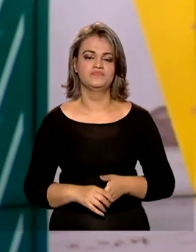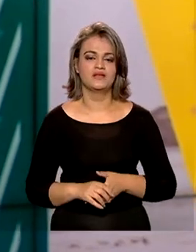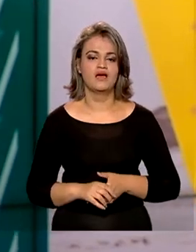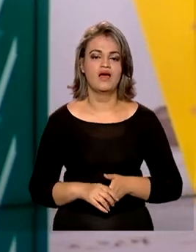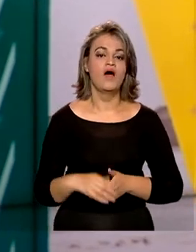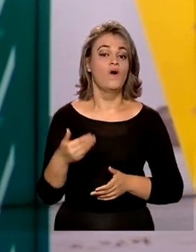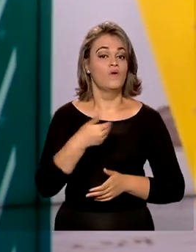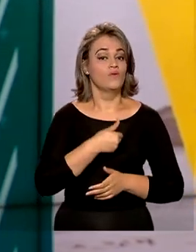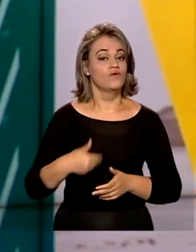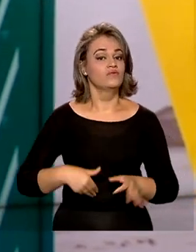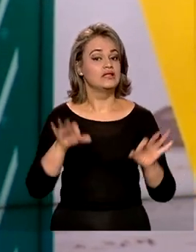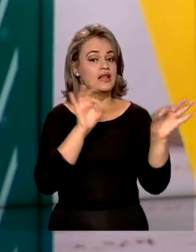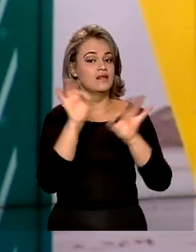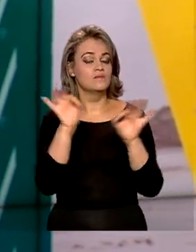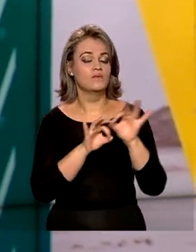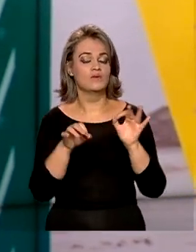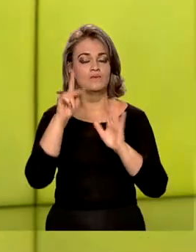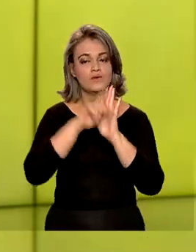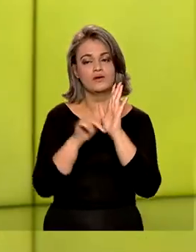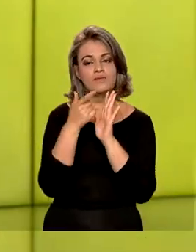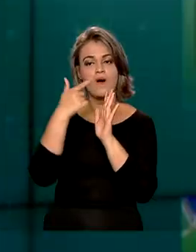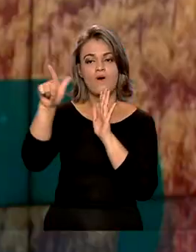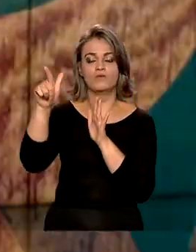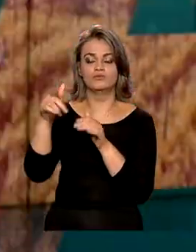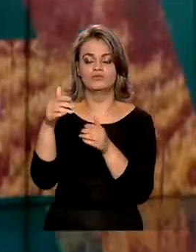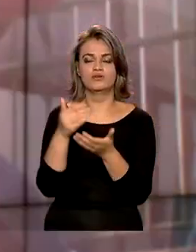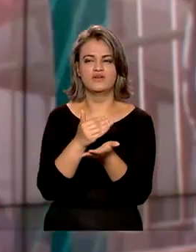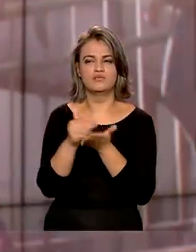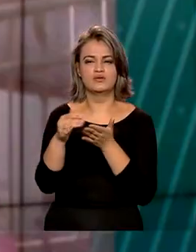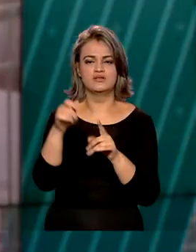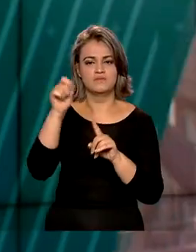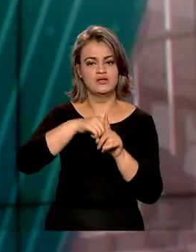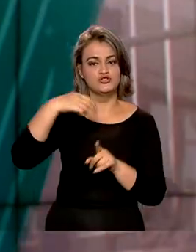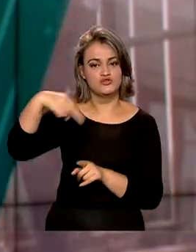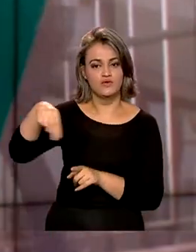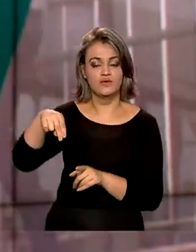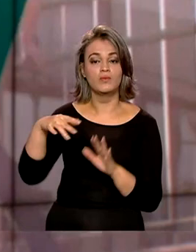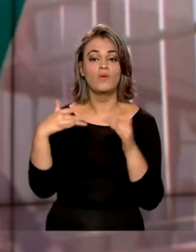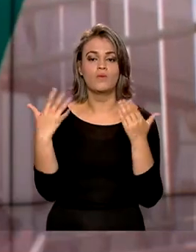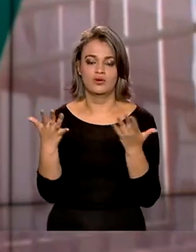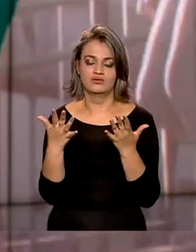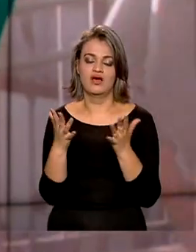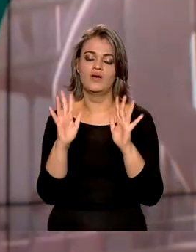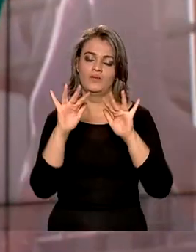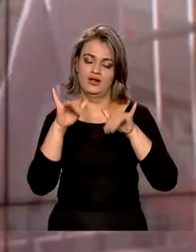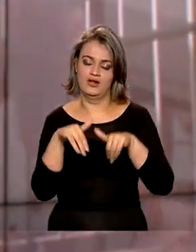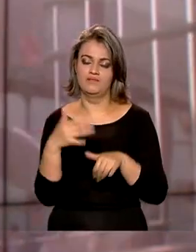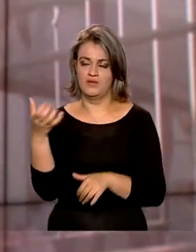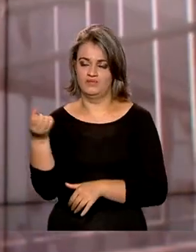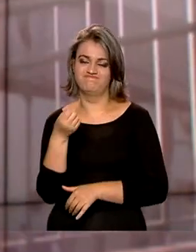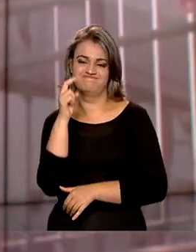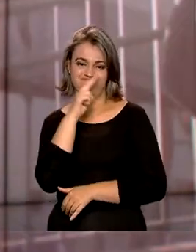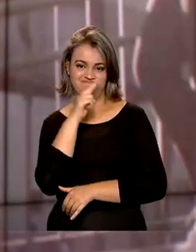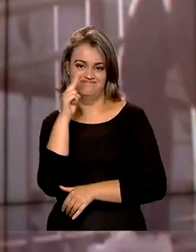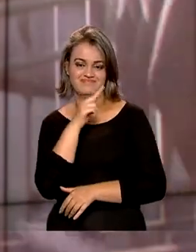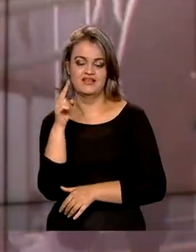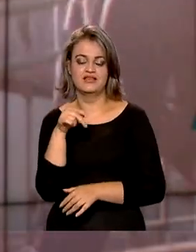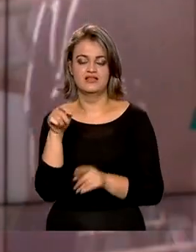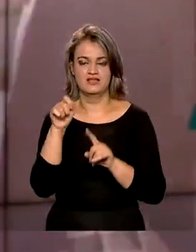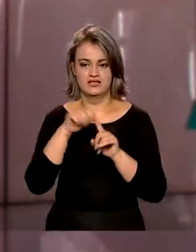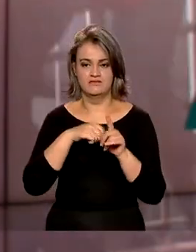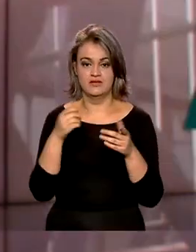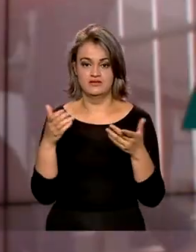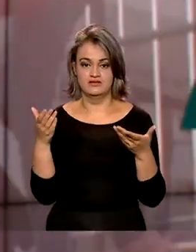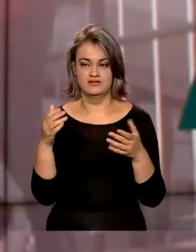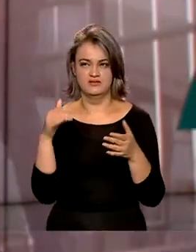O governo elabora um novo programa social que deve ser implantado no país em novembro com o fim da prorrogação do auxílio emergencial deste